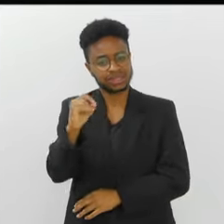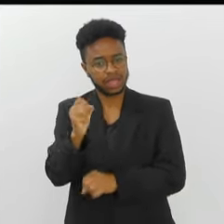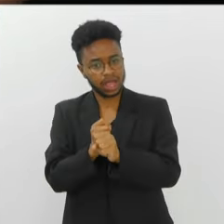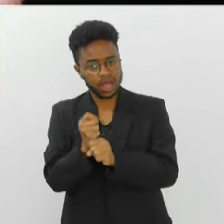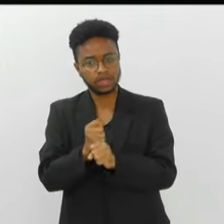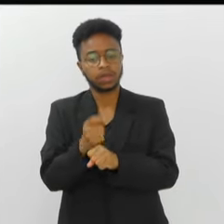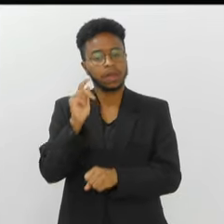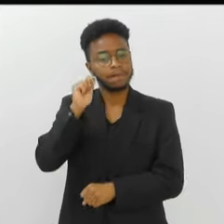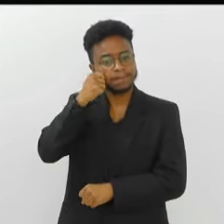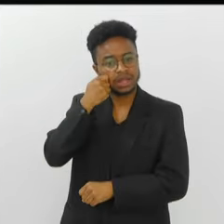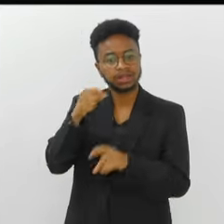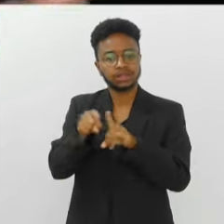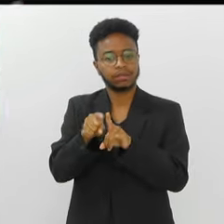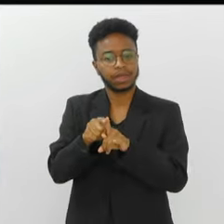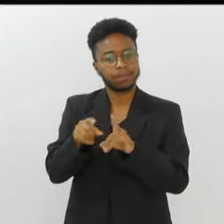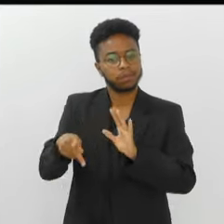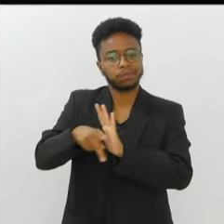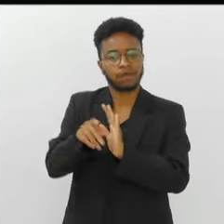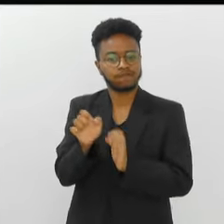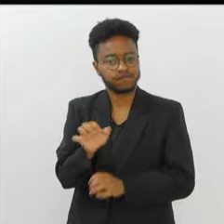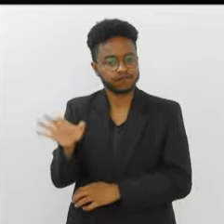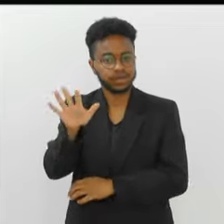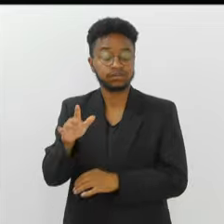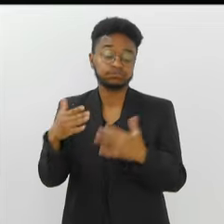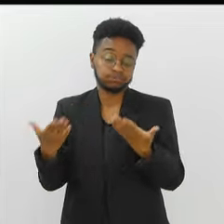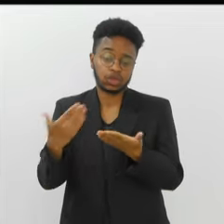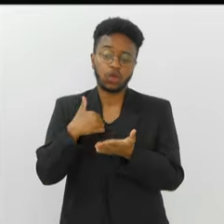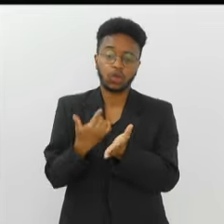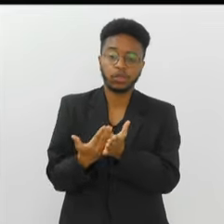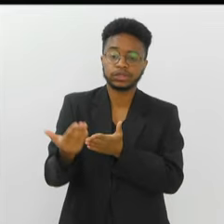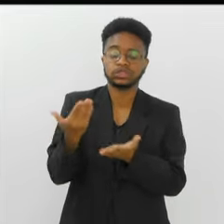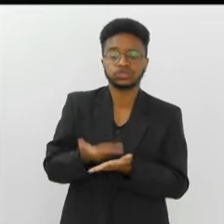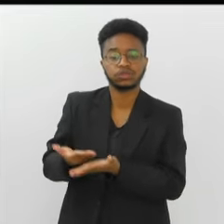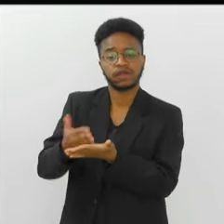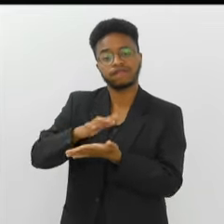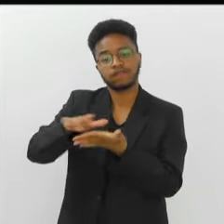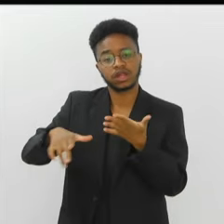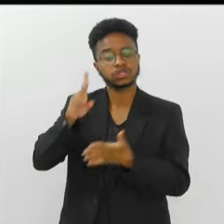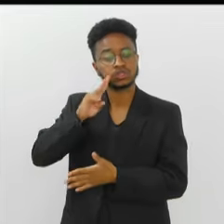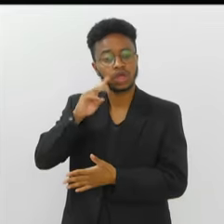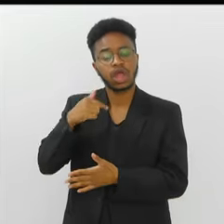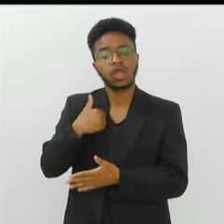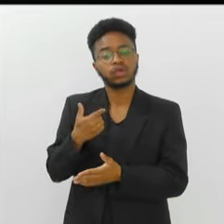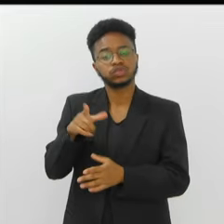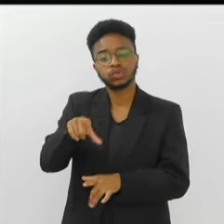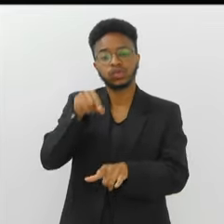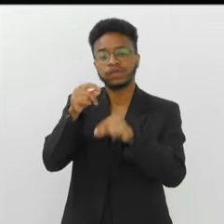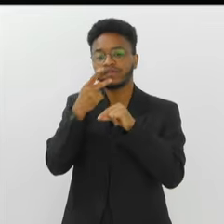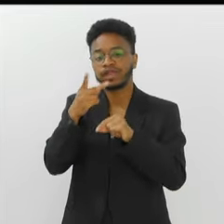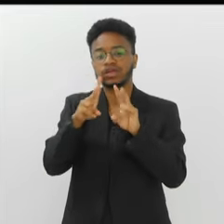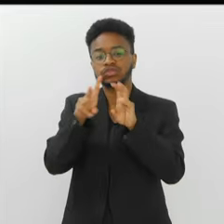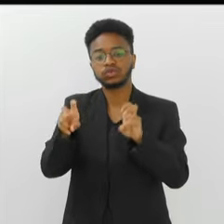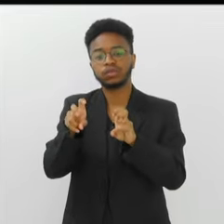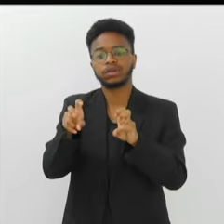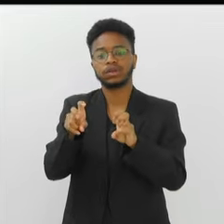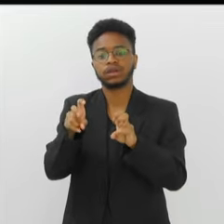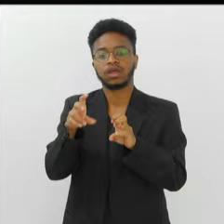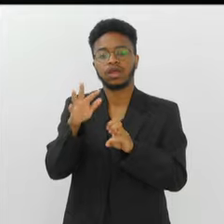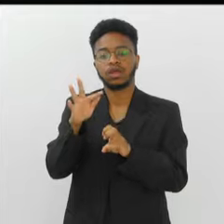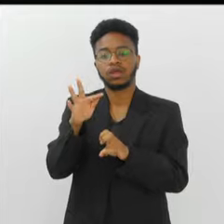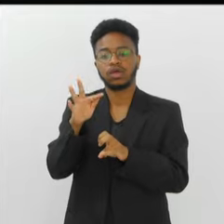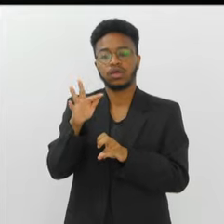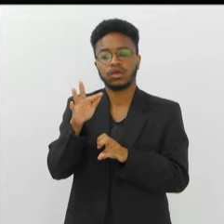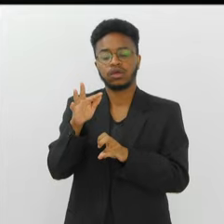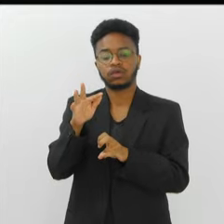centenária, preta, de comunidade. E a partir daí eu me debrucei em várias histórias e escolhi falar sobre a Flor da Terra. É isso que ia